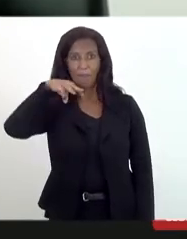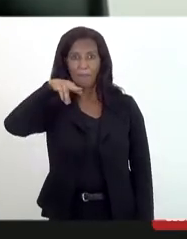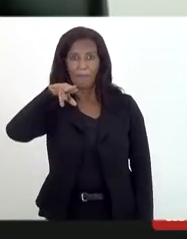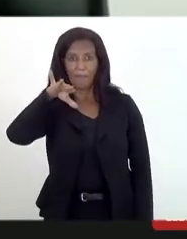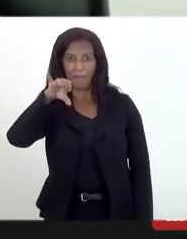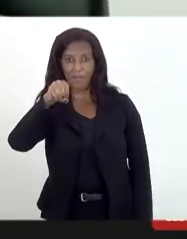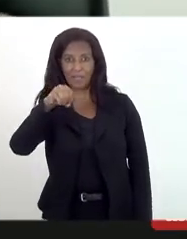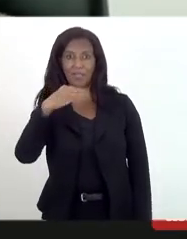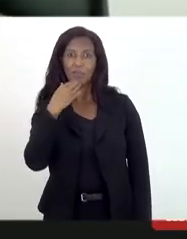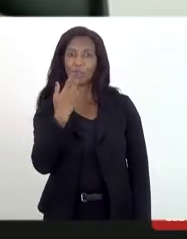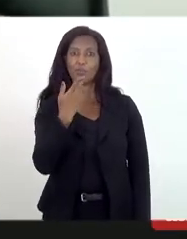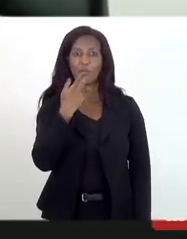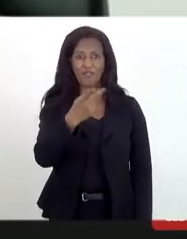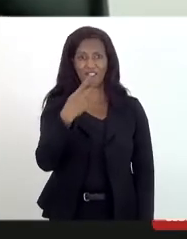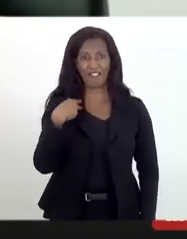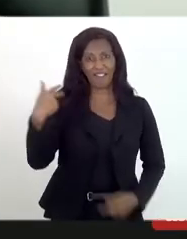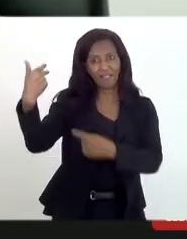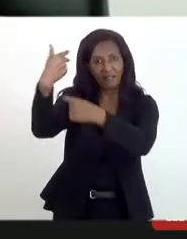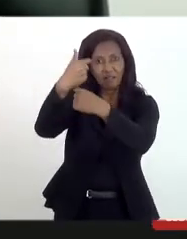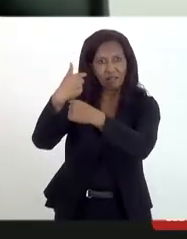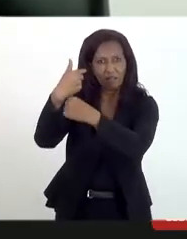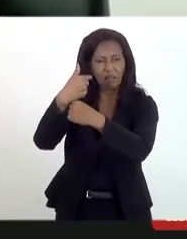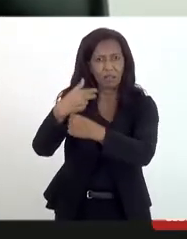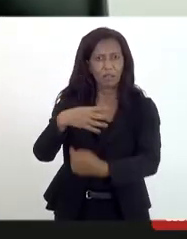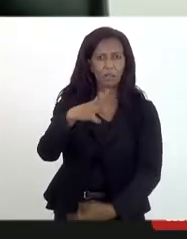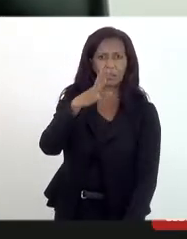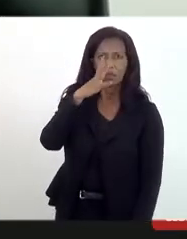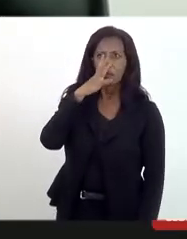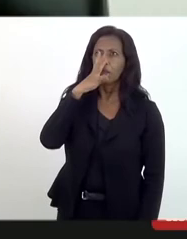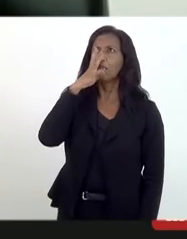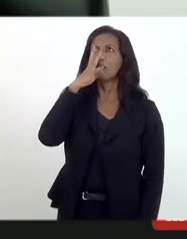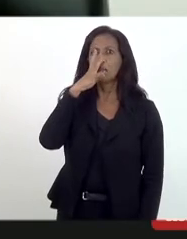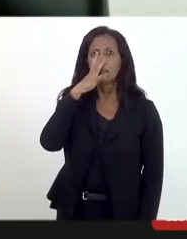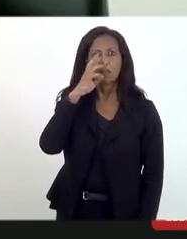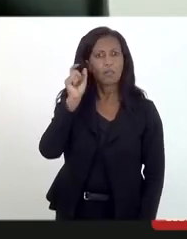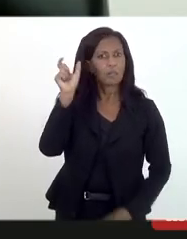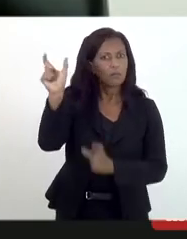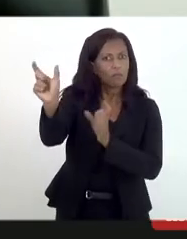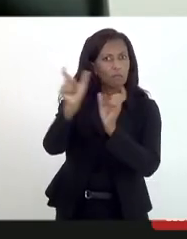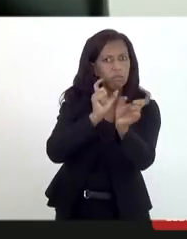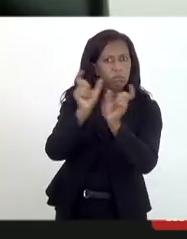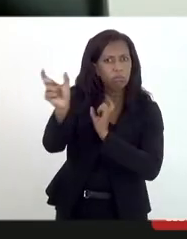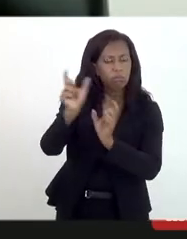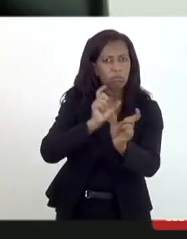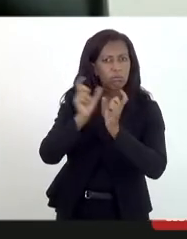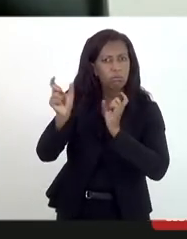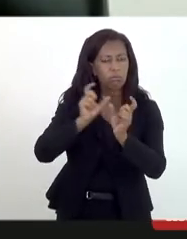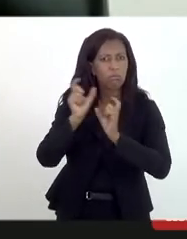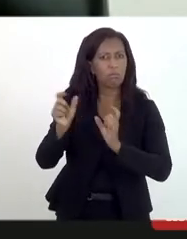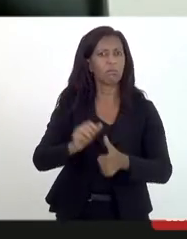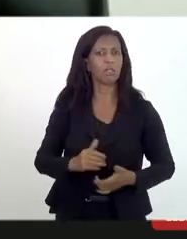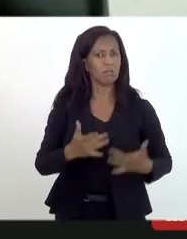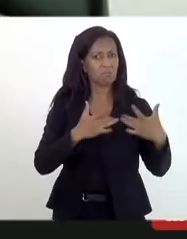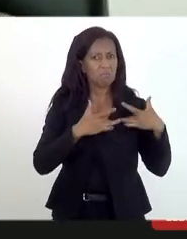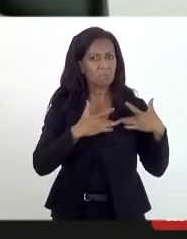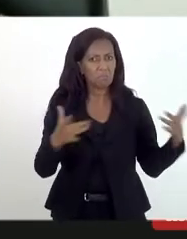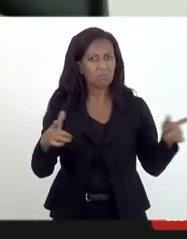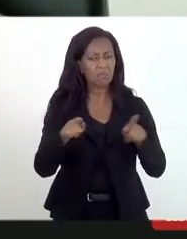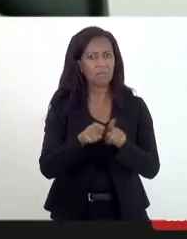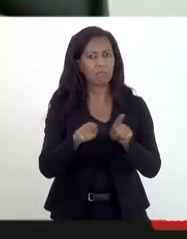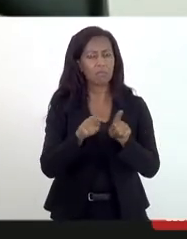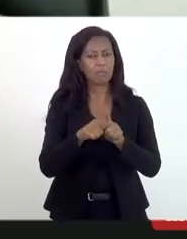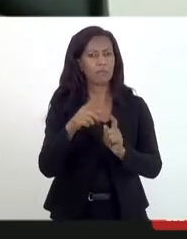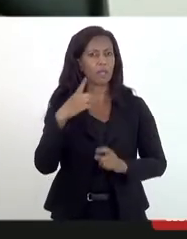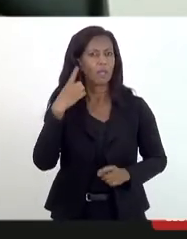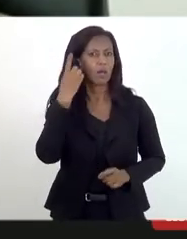tomar muito tempo, ficou chocada aí também com esse ato insano e se manifestou solidário também. E